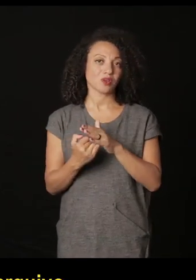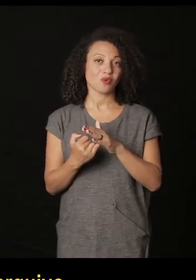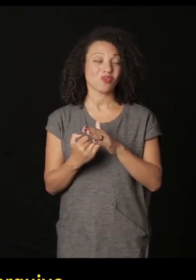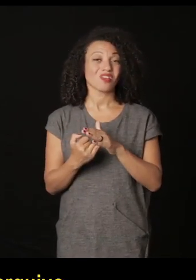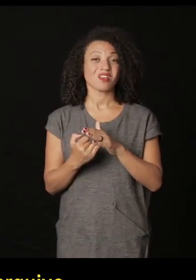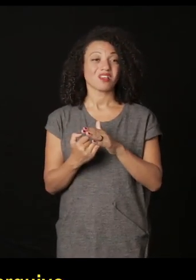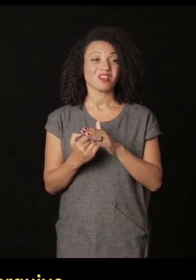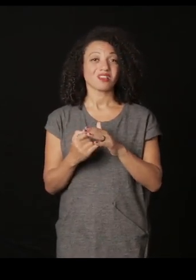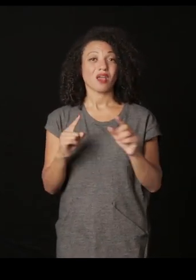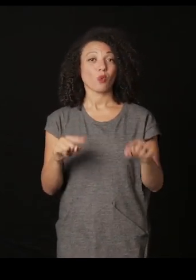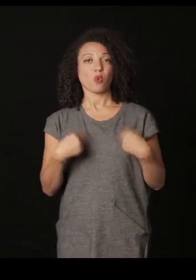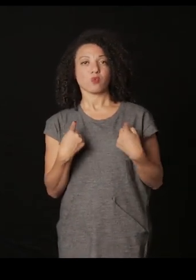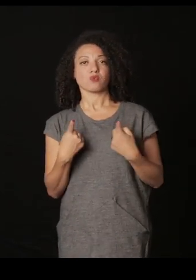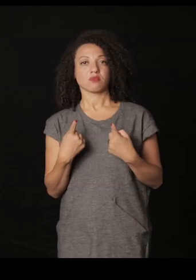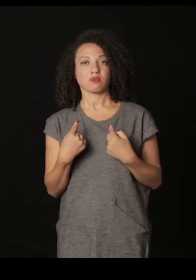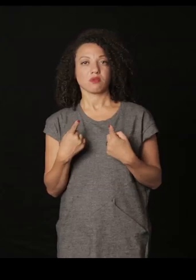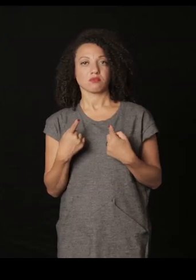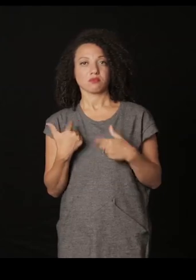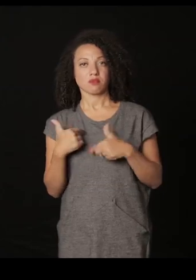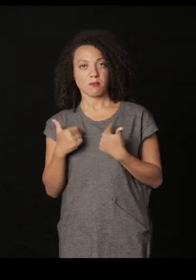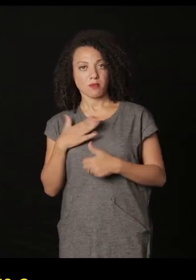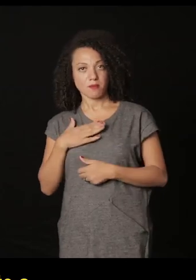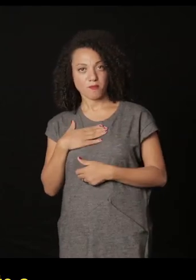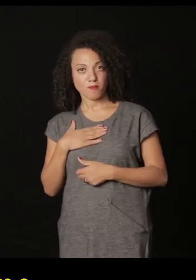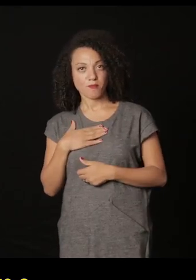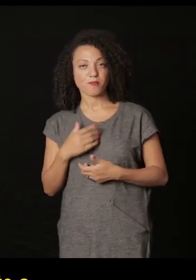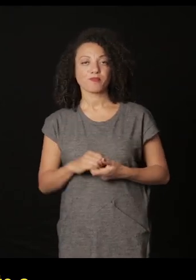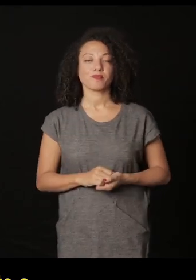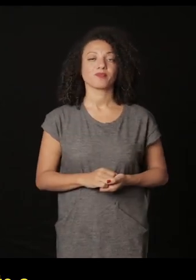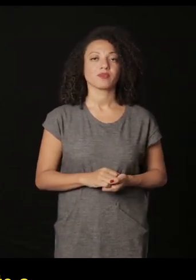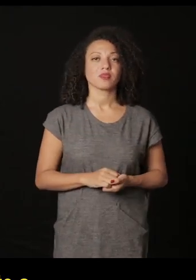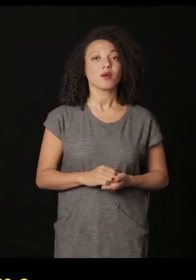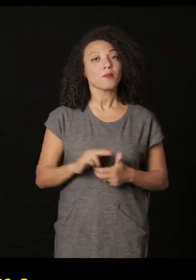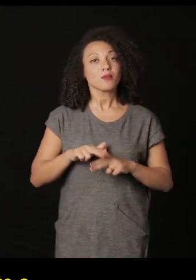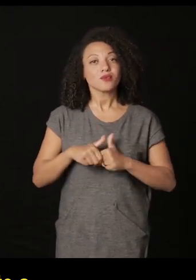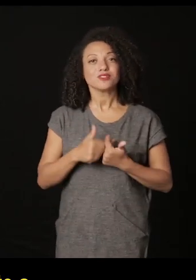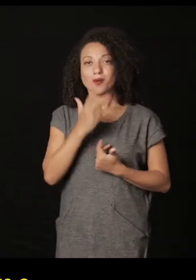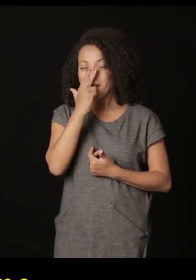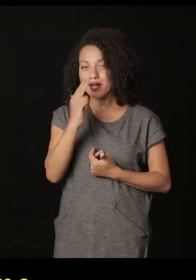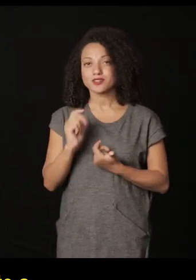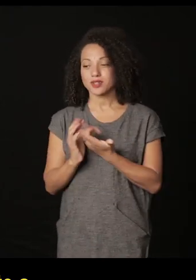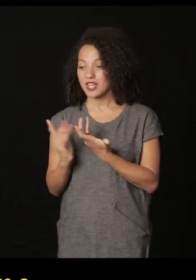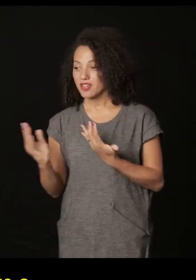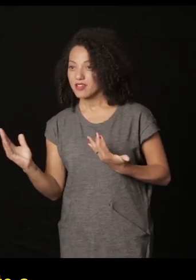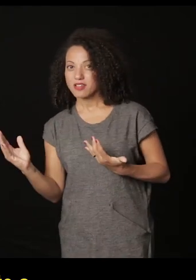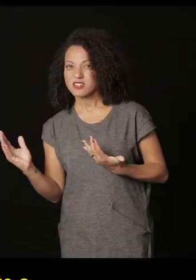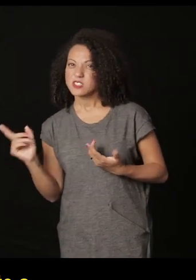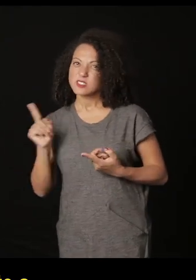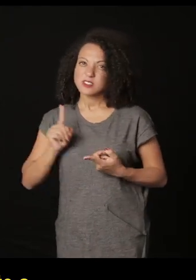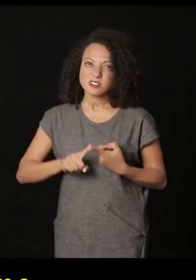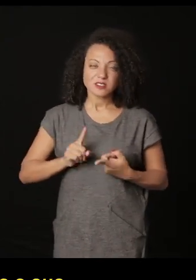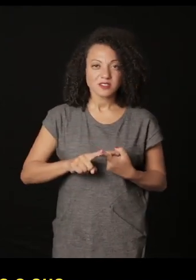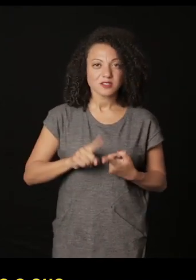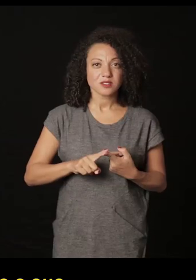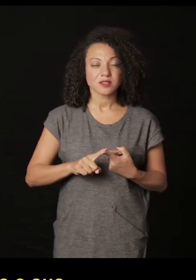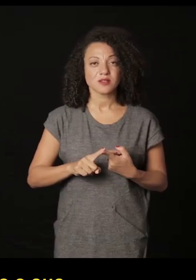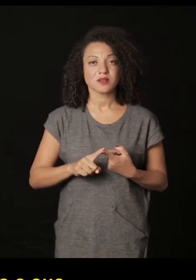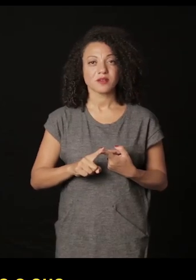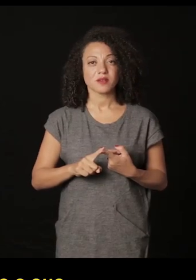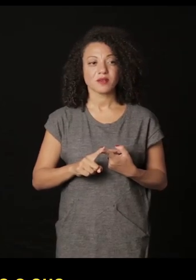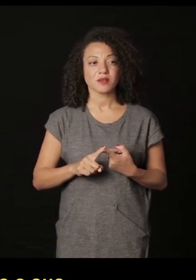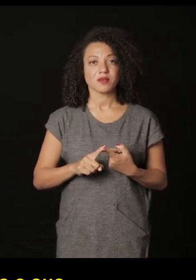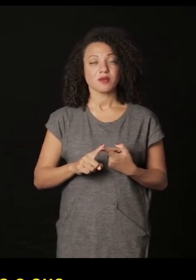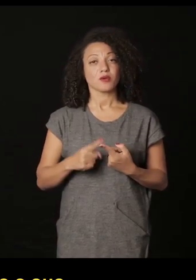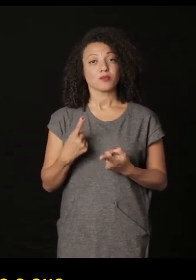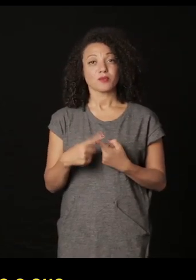arquivos ou com a instituição contra a gente e aí é que eu acho que existe a revanche do arquivo é a